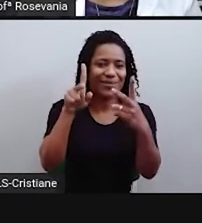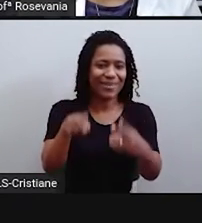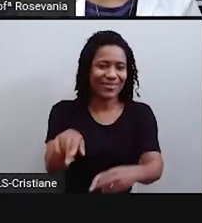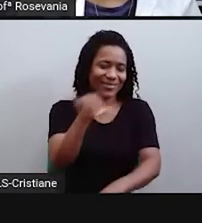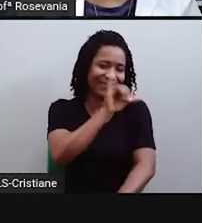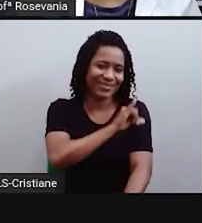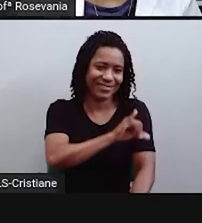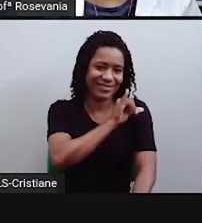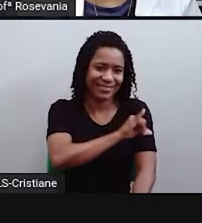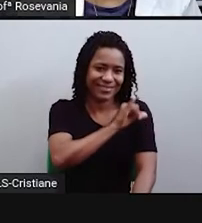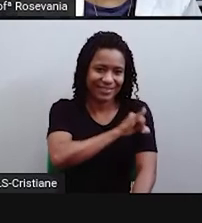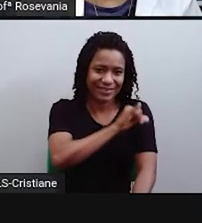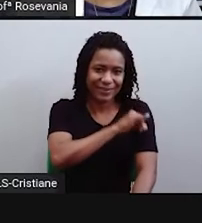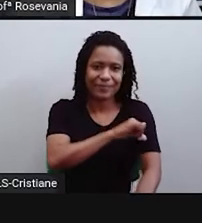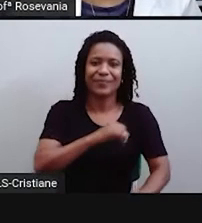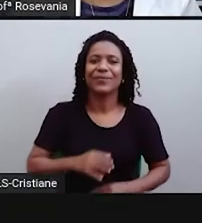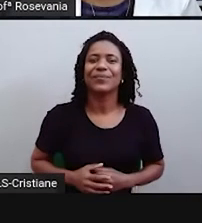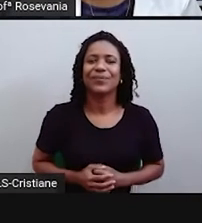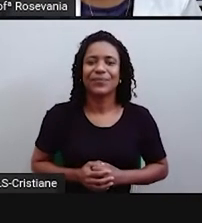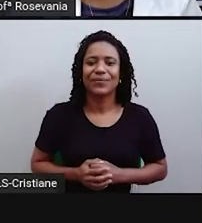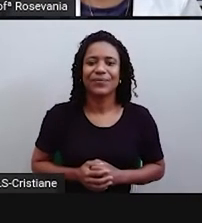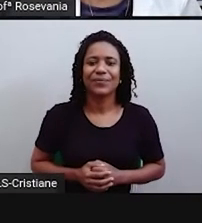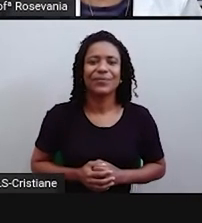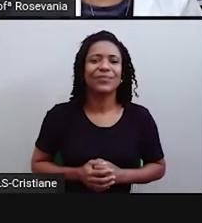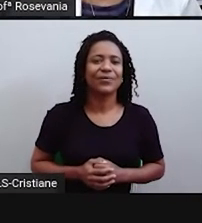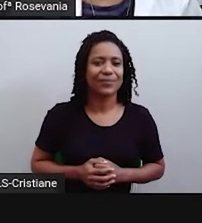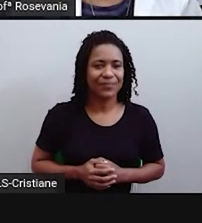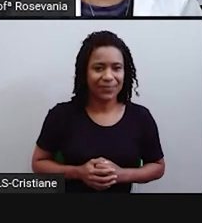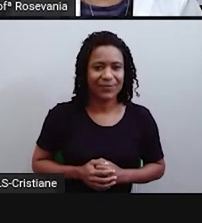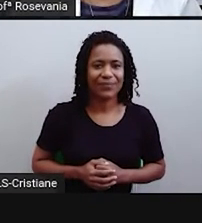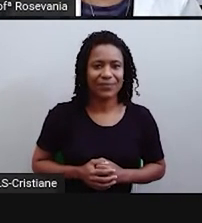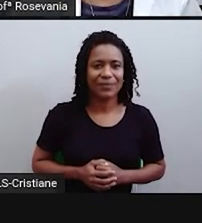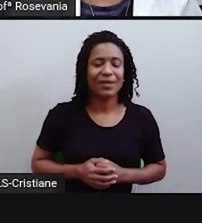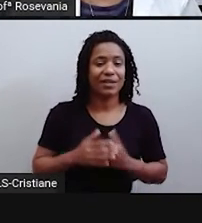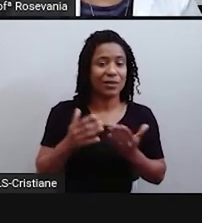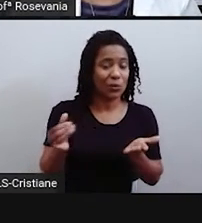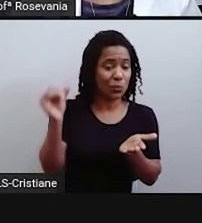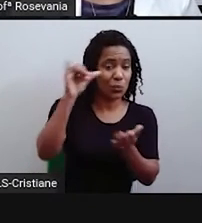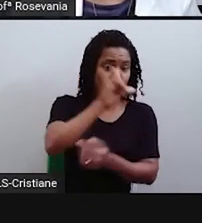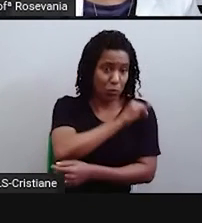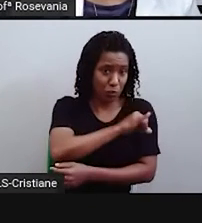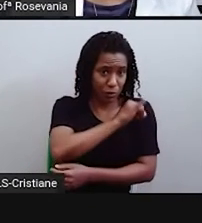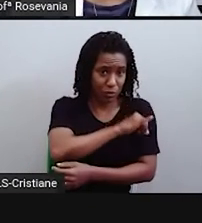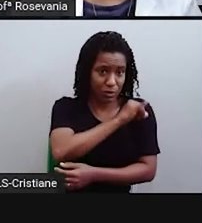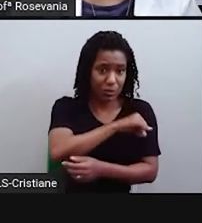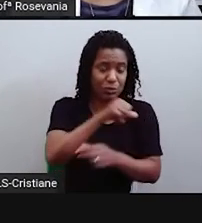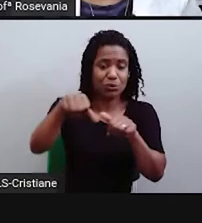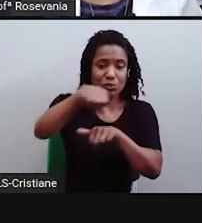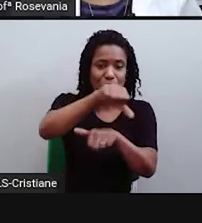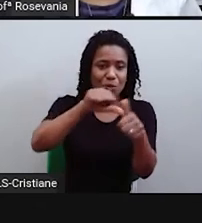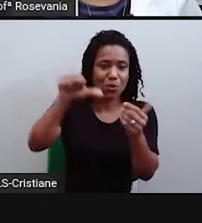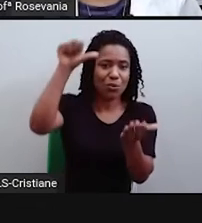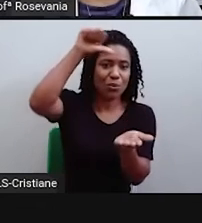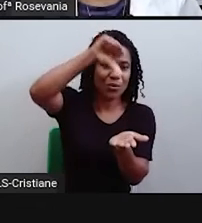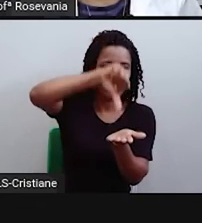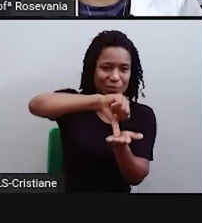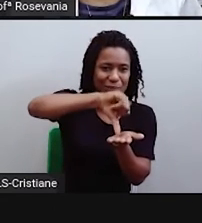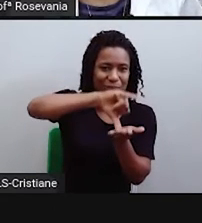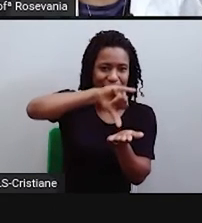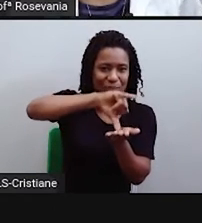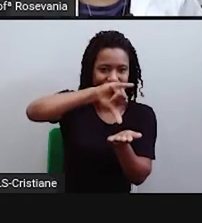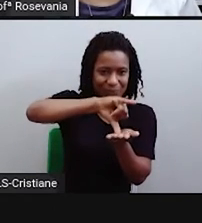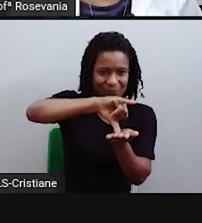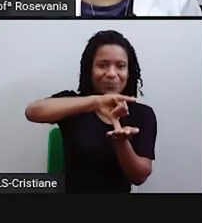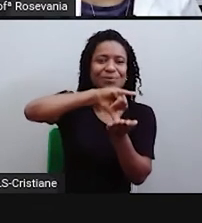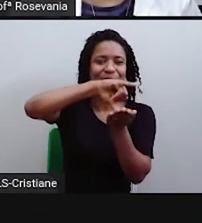virou tudo Rio de Janeiro, convertendo-se, né, no caso, em sua capital. Então, Rio de Janeiro, o estado, capital também